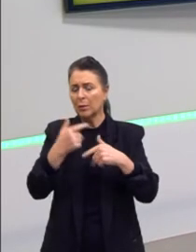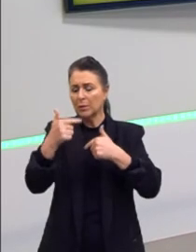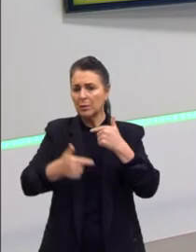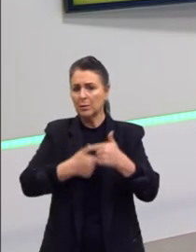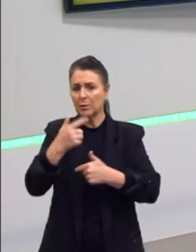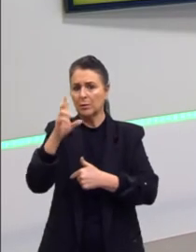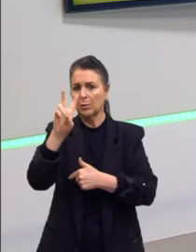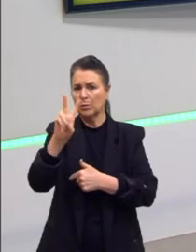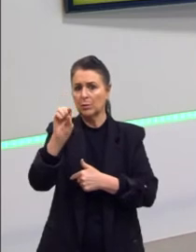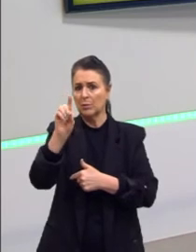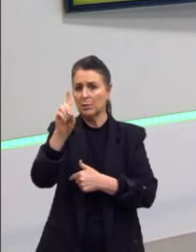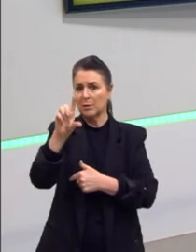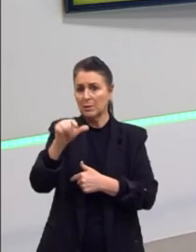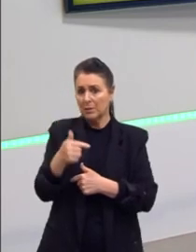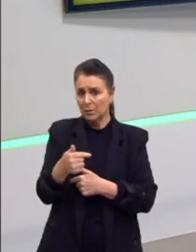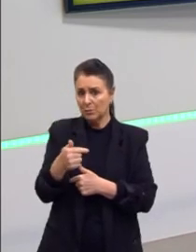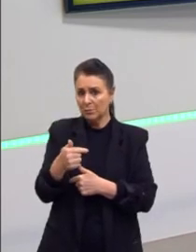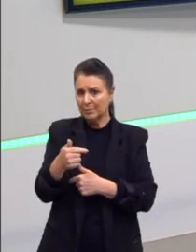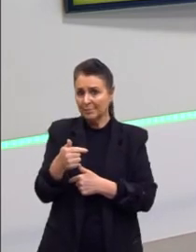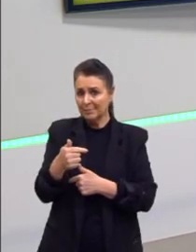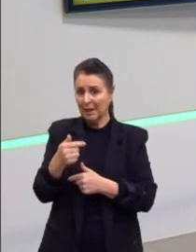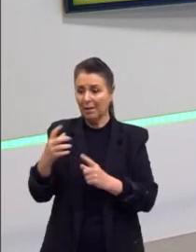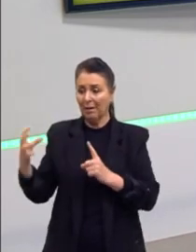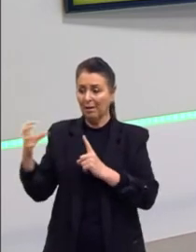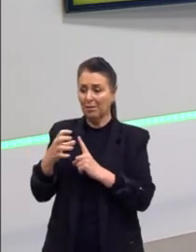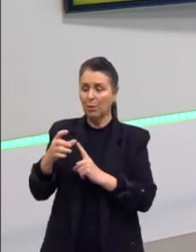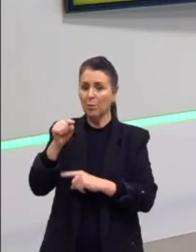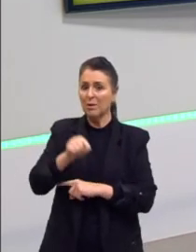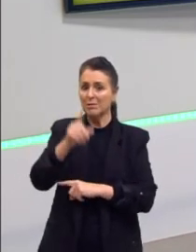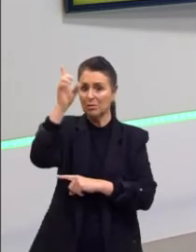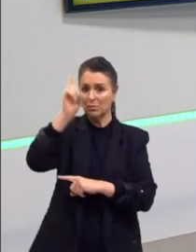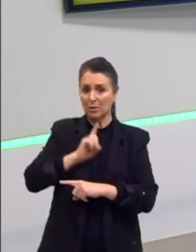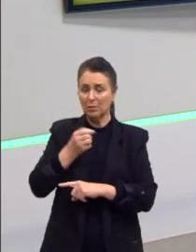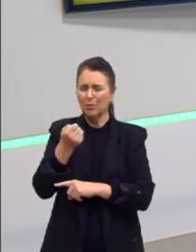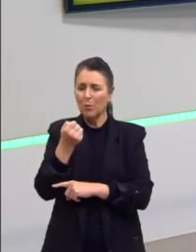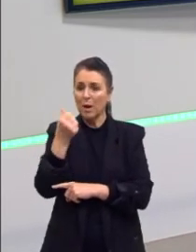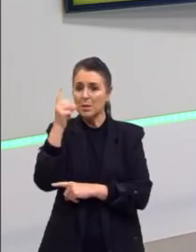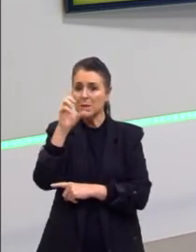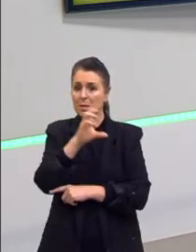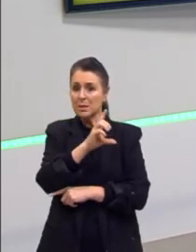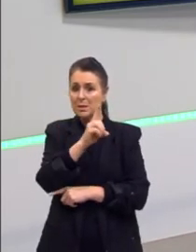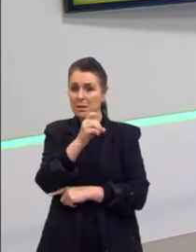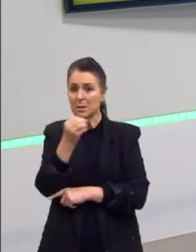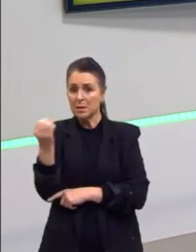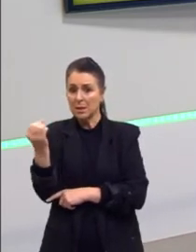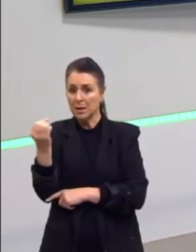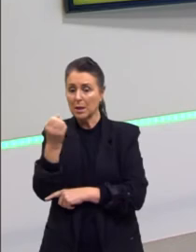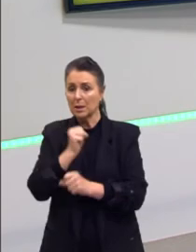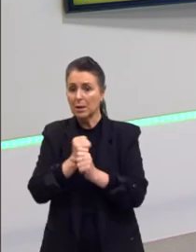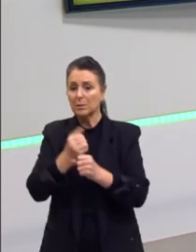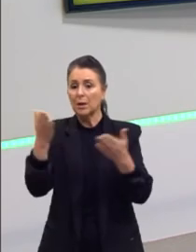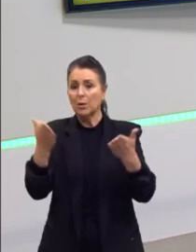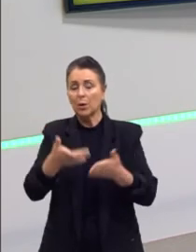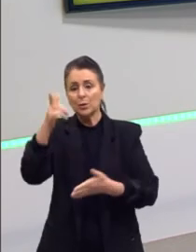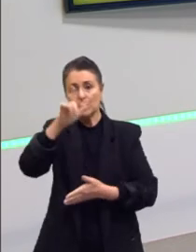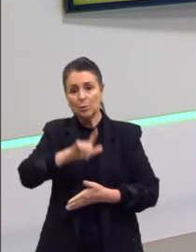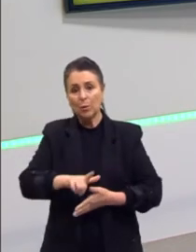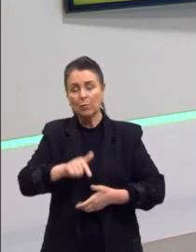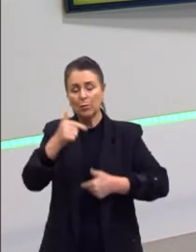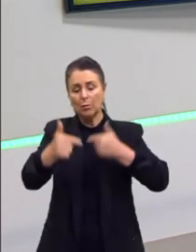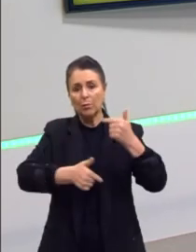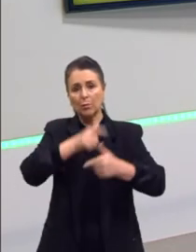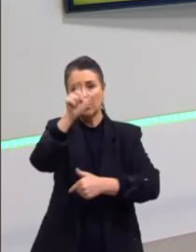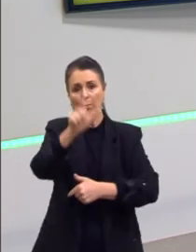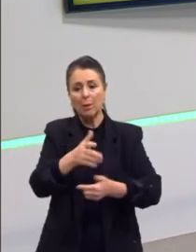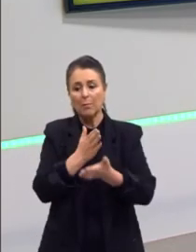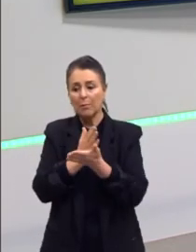ela atacou exatamente esses direitos, que duraram quase 100 anos, e agora a gente vê os trabalhadores novamente perdendo muitos direitos